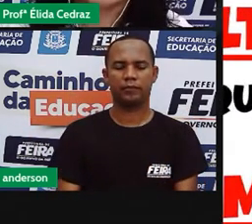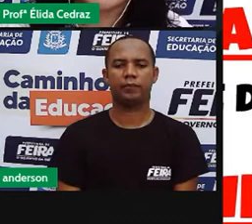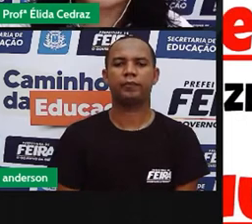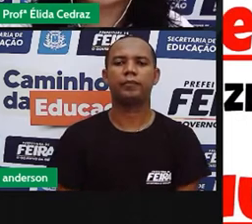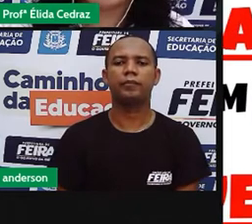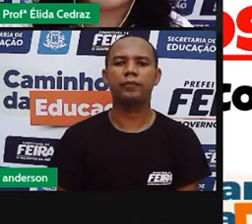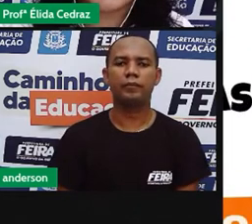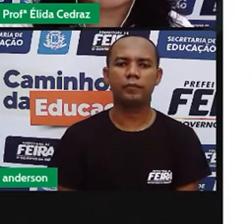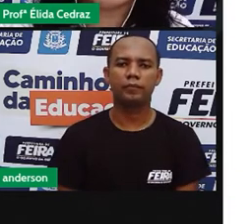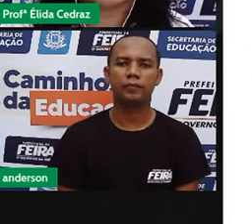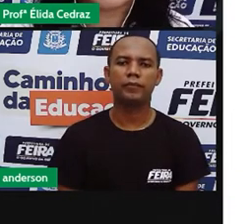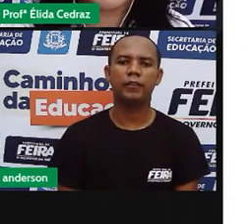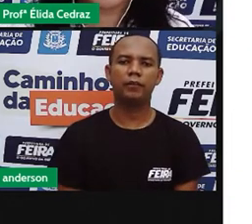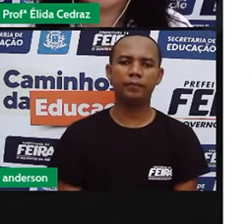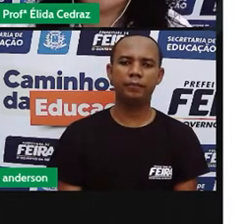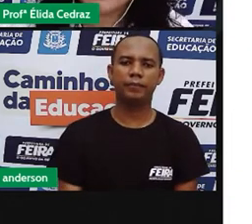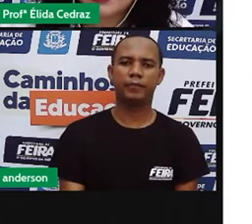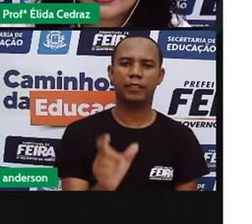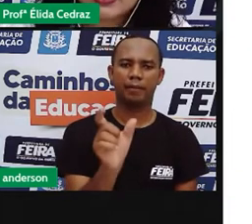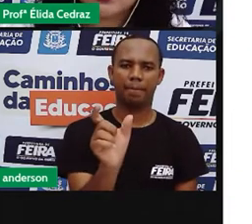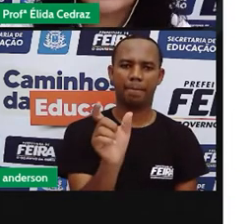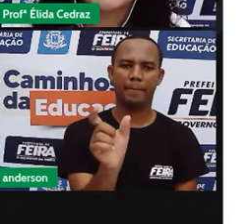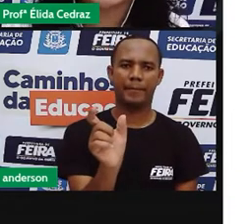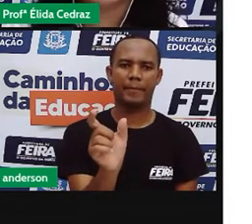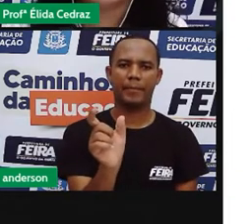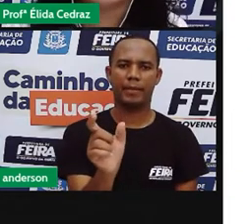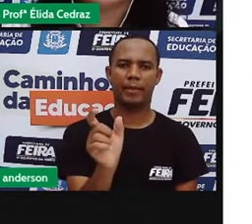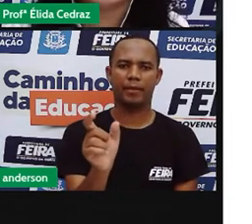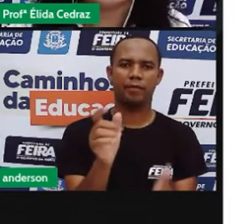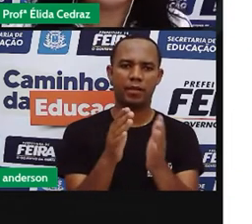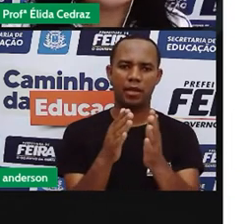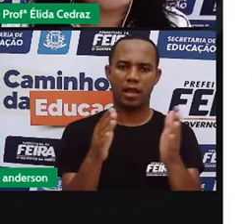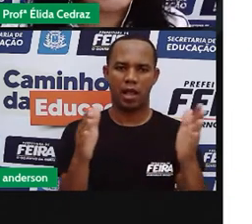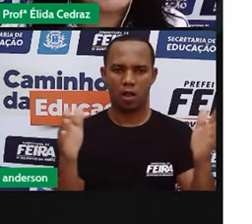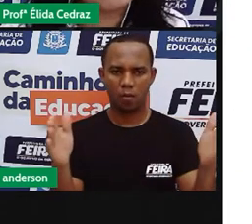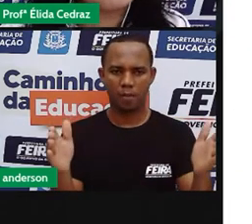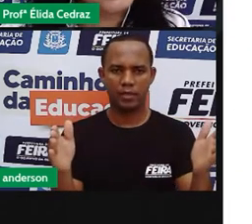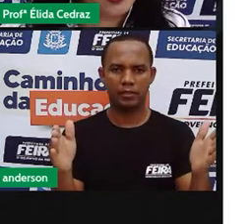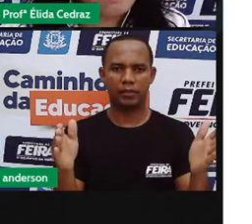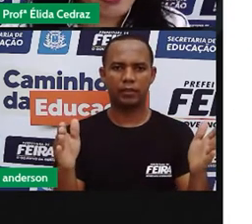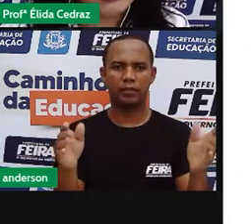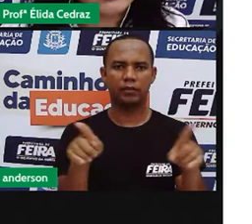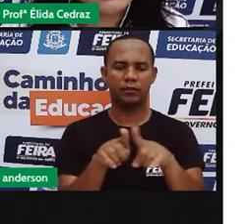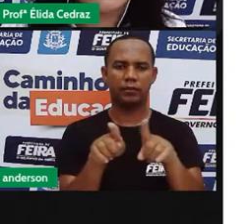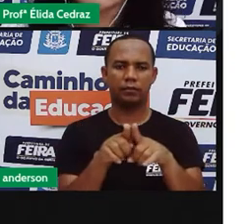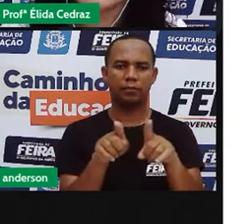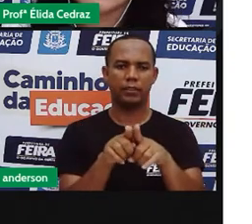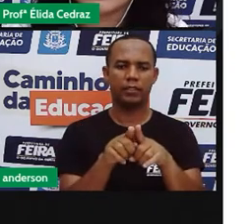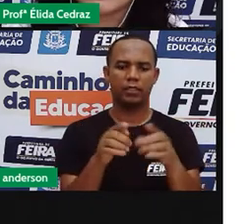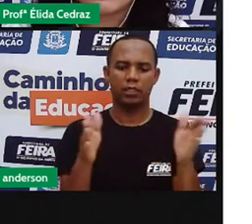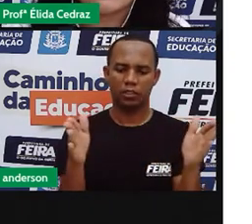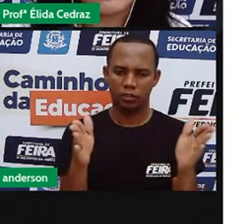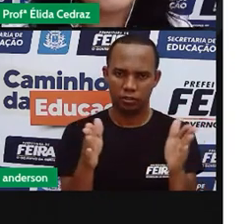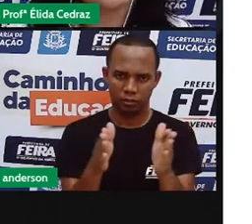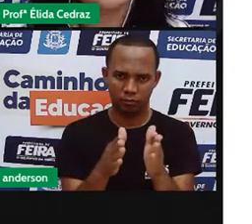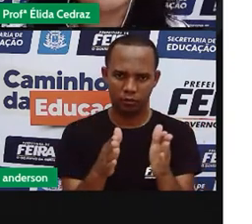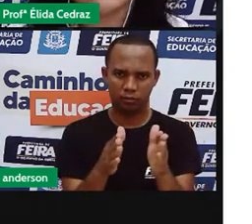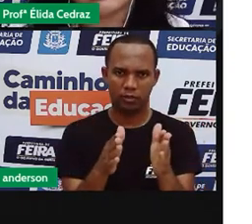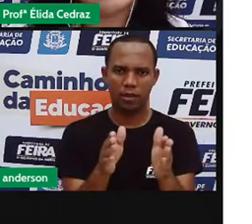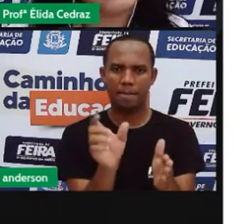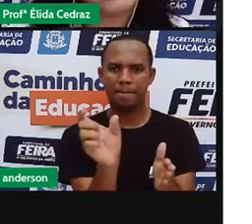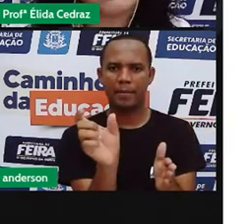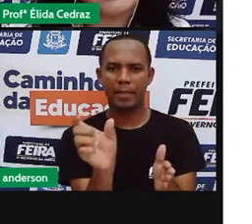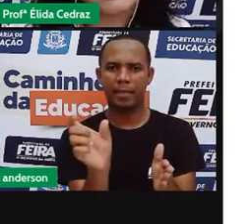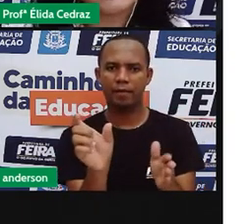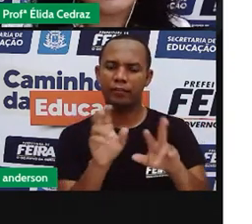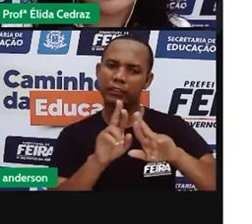As palavras aumentam e diminuíam são palavras opostas. Ou seja, elas são